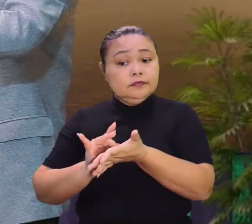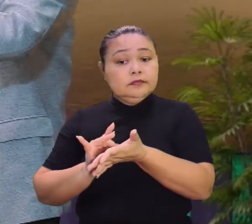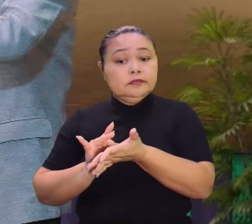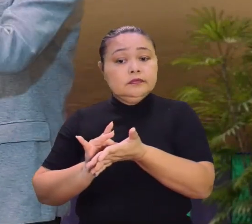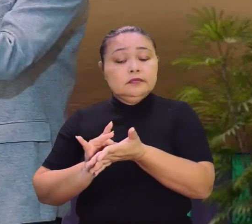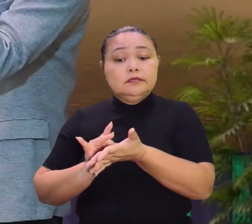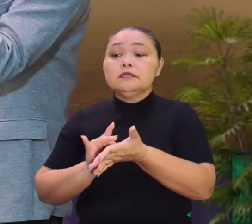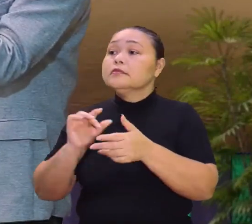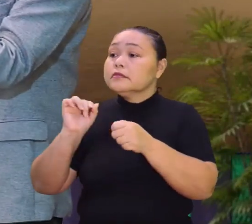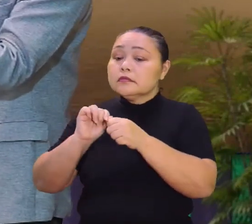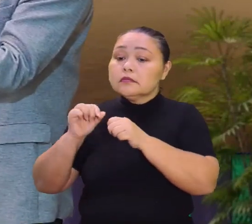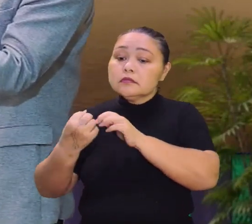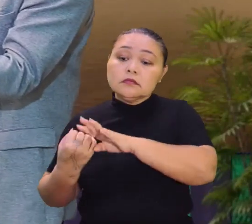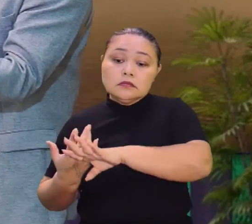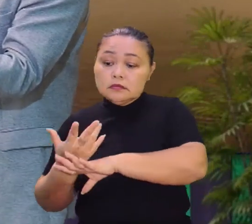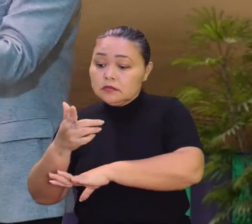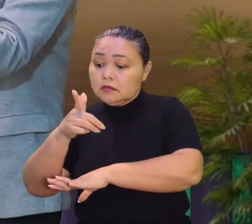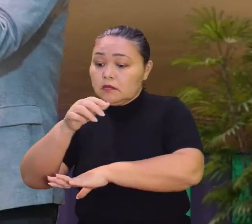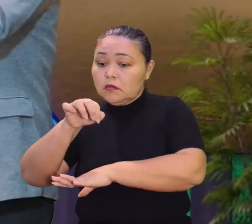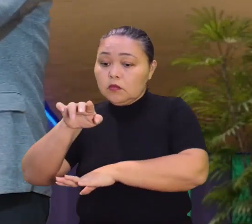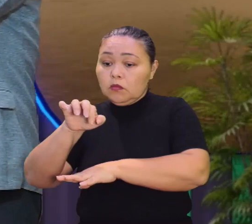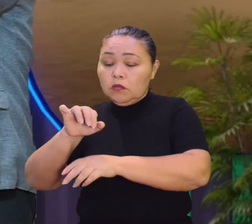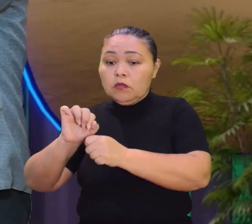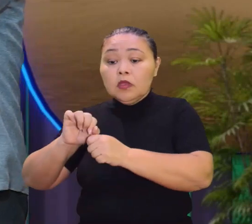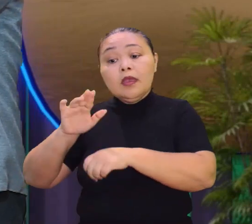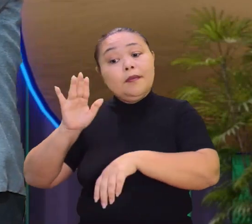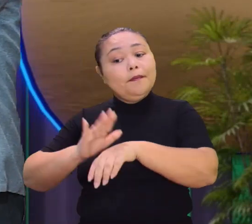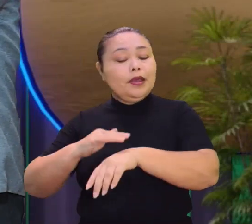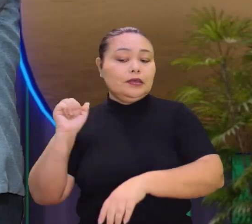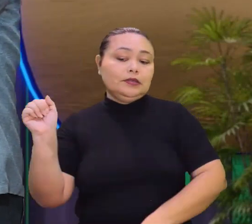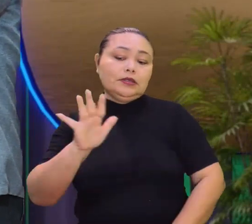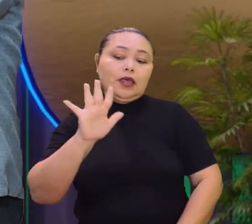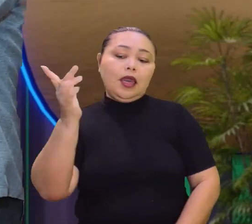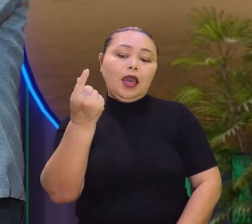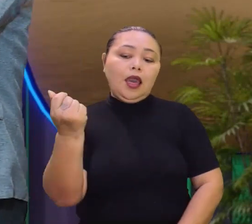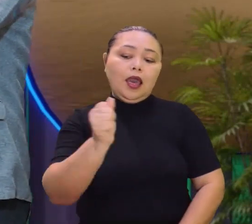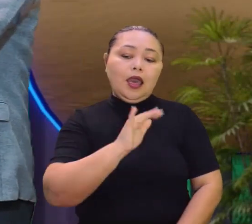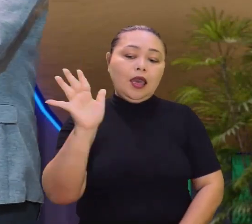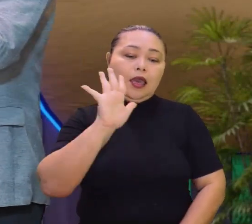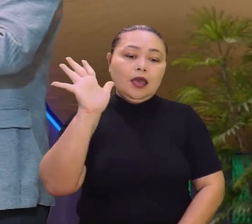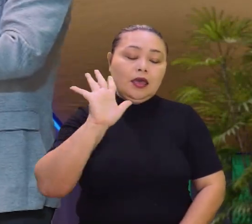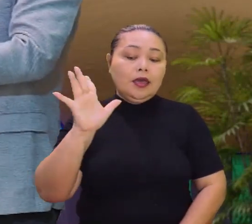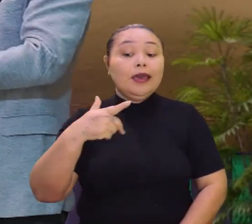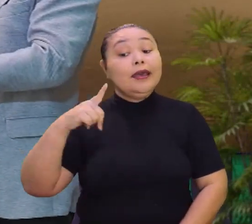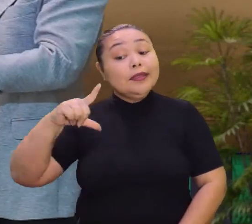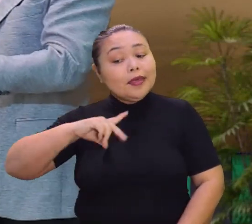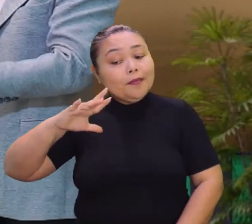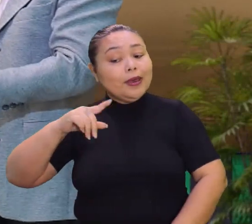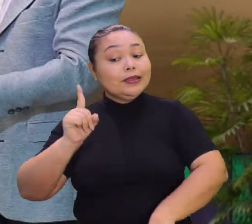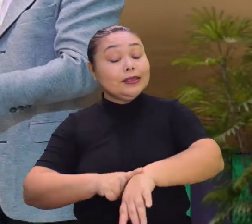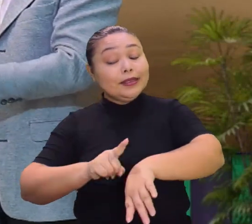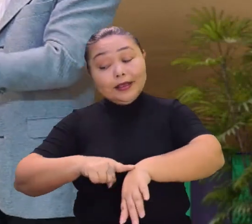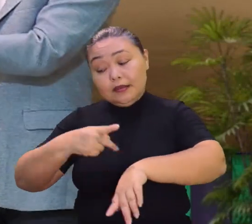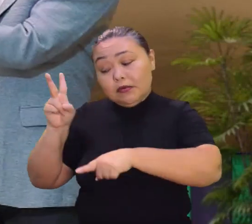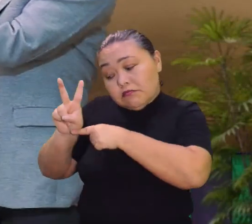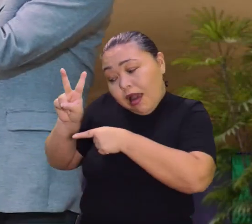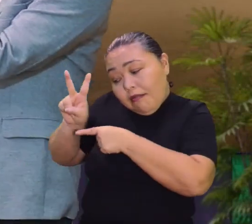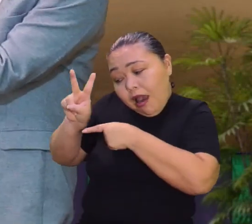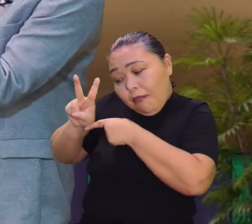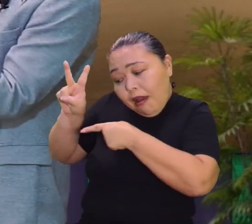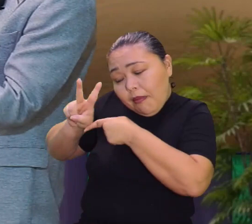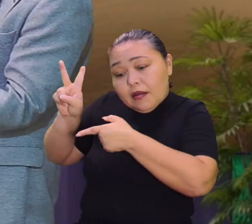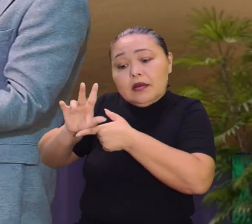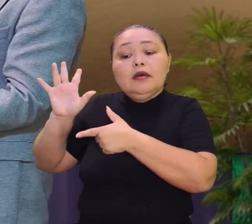produzir de uma forma orgânica também fica mais caro. Fica mais caro. Isso. E requer mais tempo. Mais tempo. E a